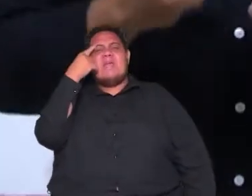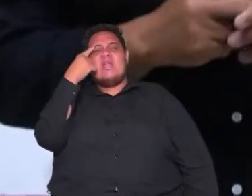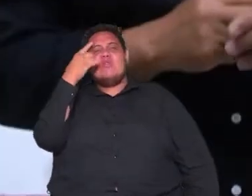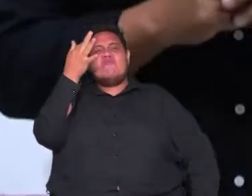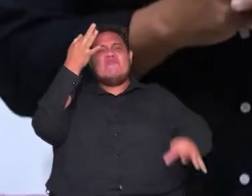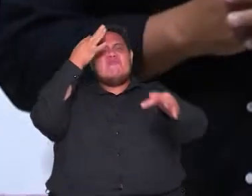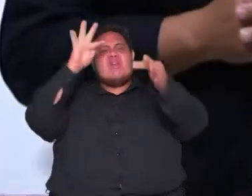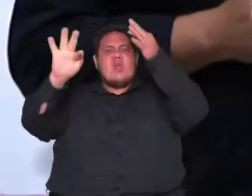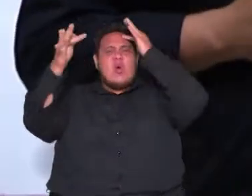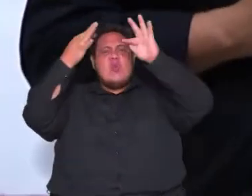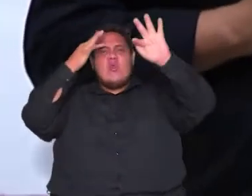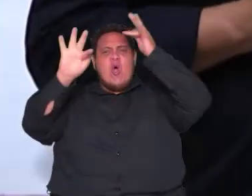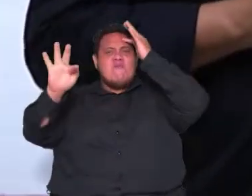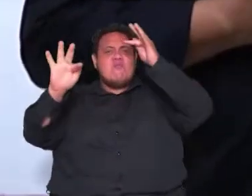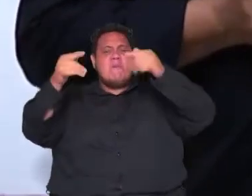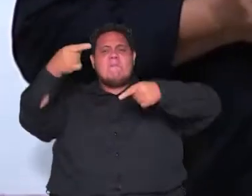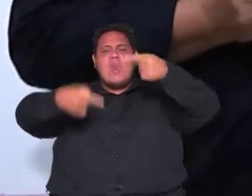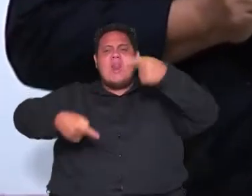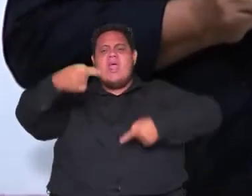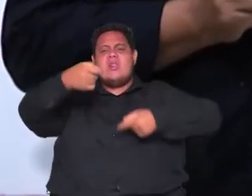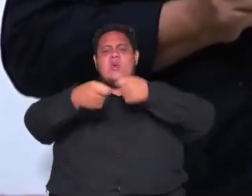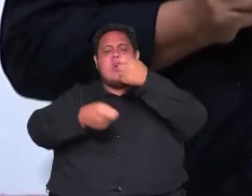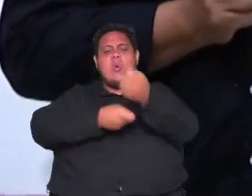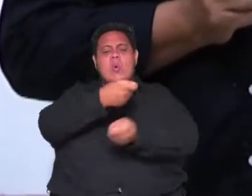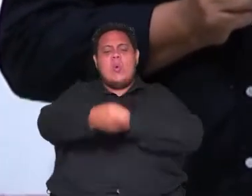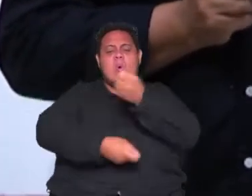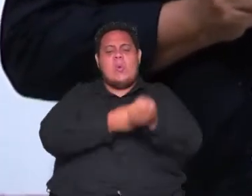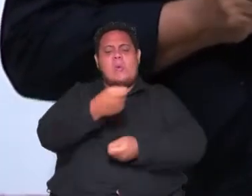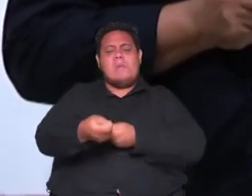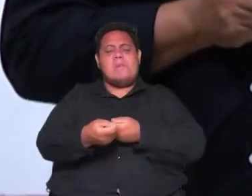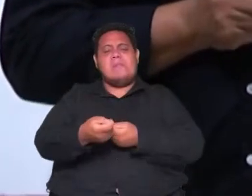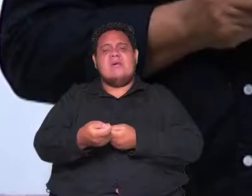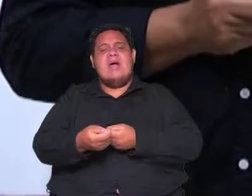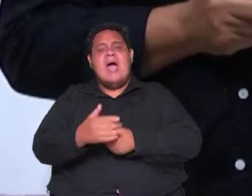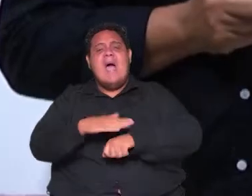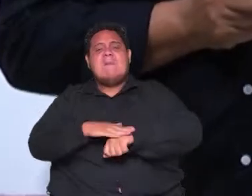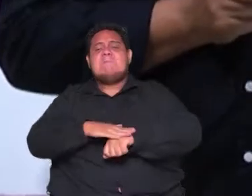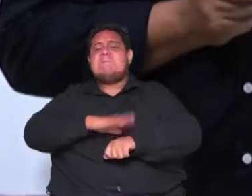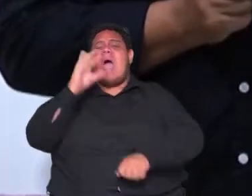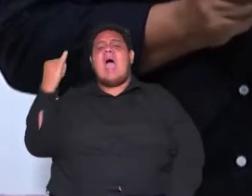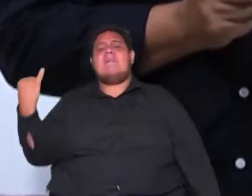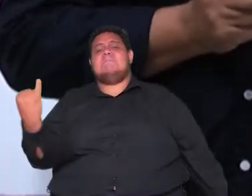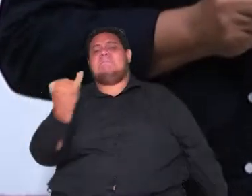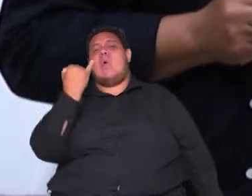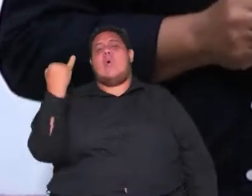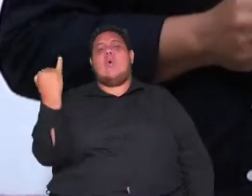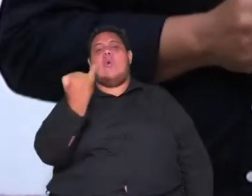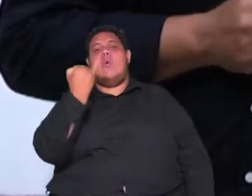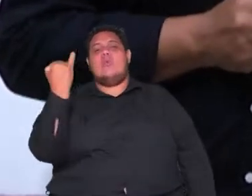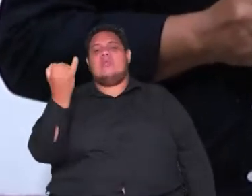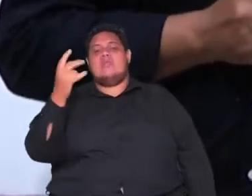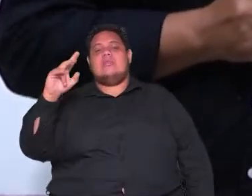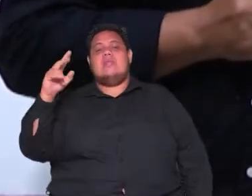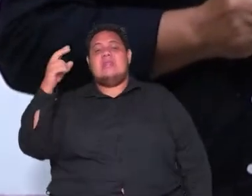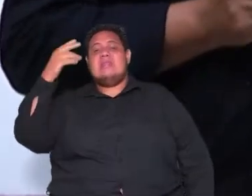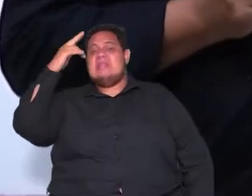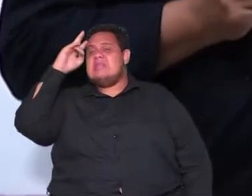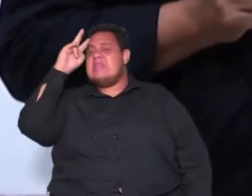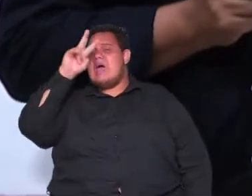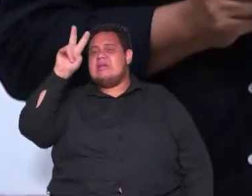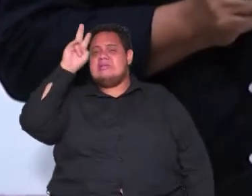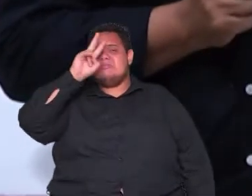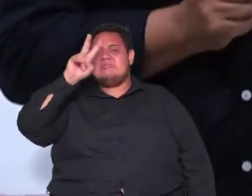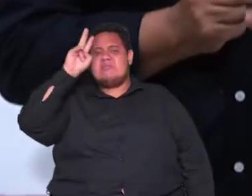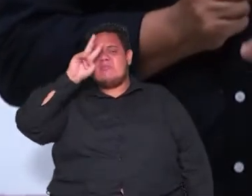pensamento político e econômico foi um dos movimentos mais importantes da História Ocidental tá?